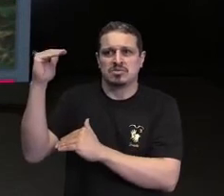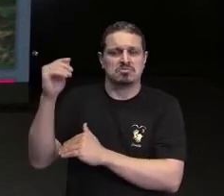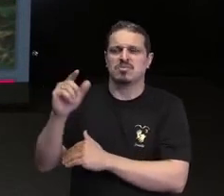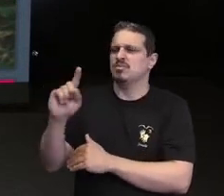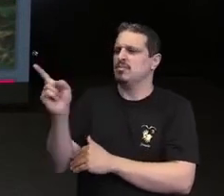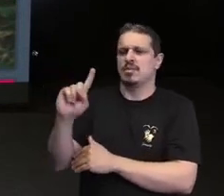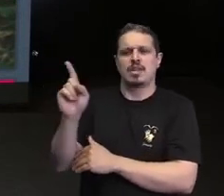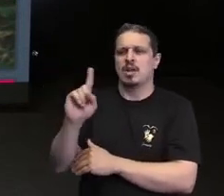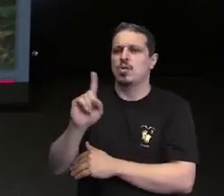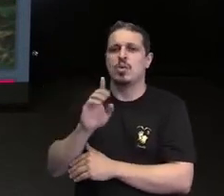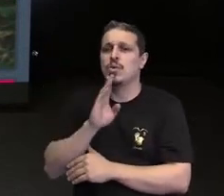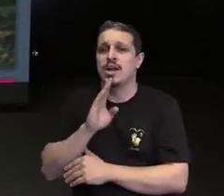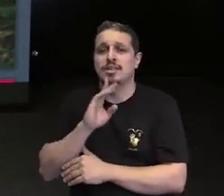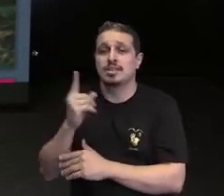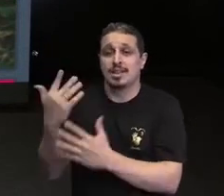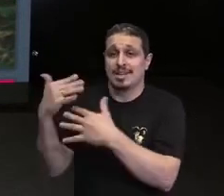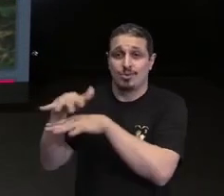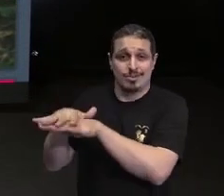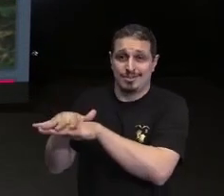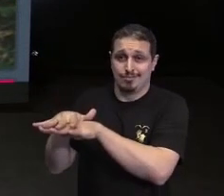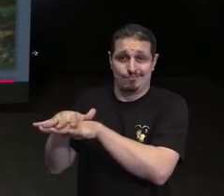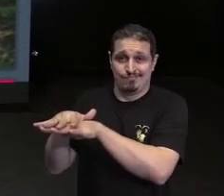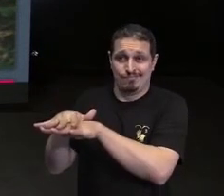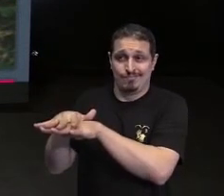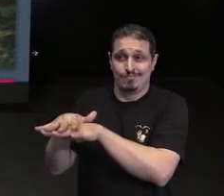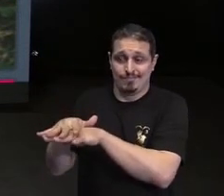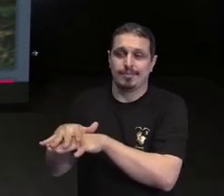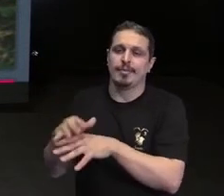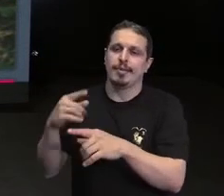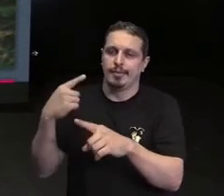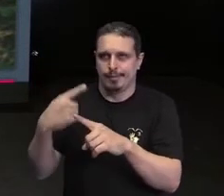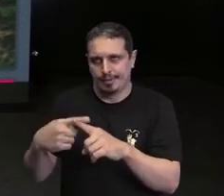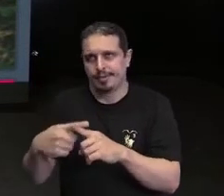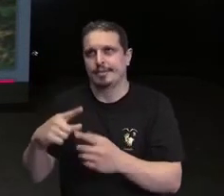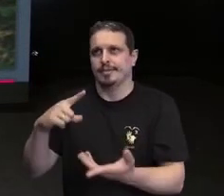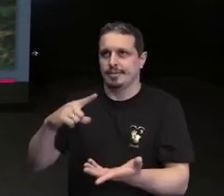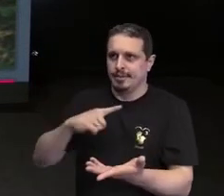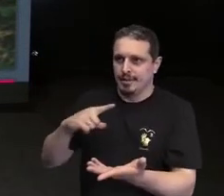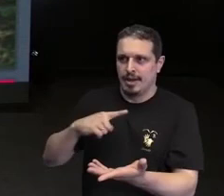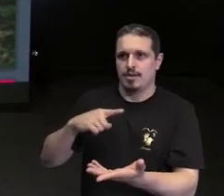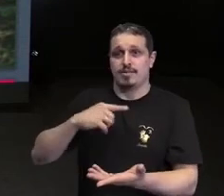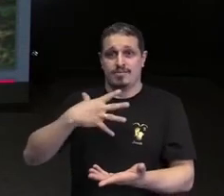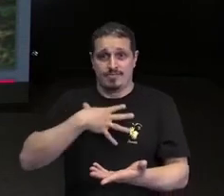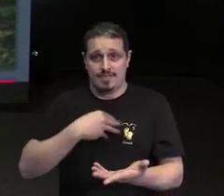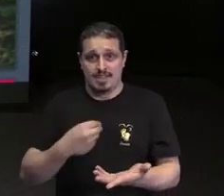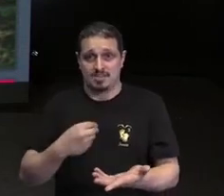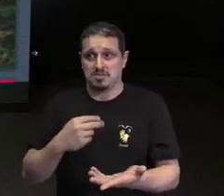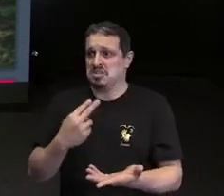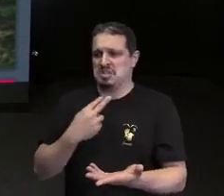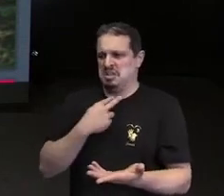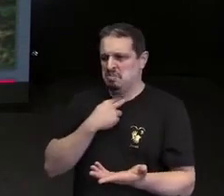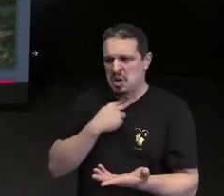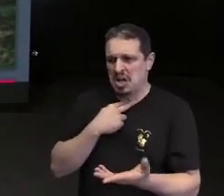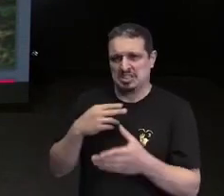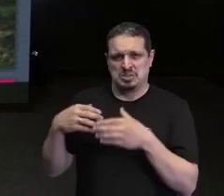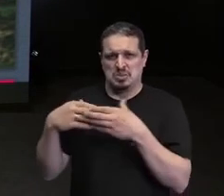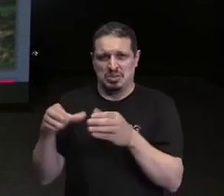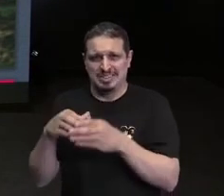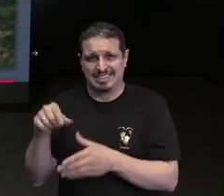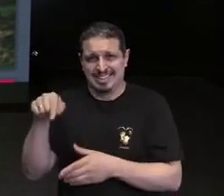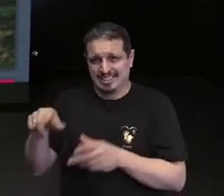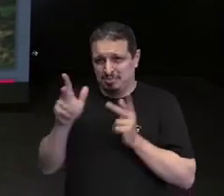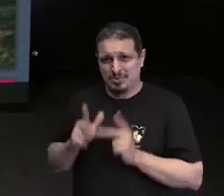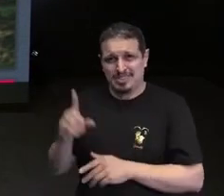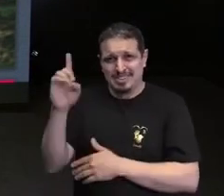à diversidade e inclusão que os seus filhos, que tem filhos que é impossível conviver com essas pessoas, que essas famílias sintam